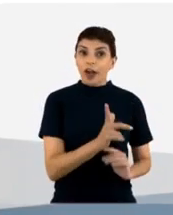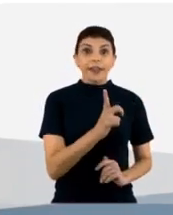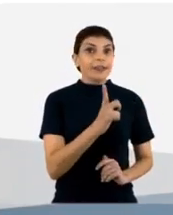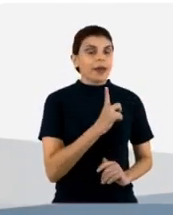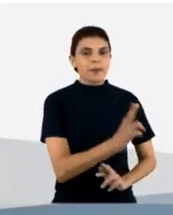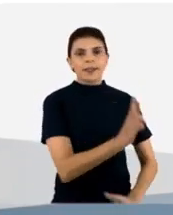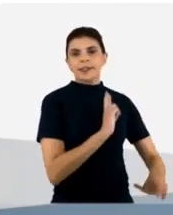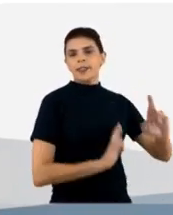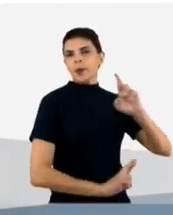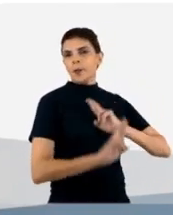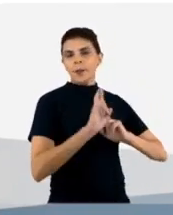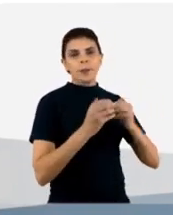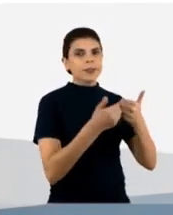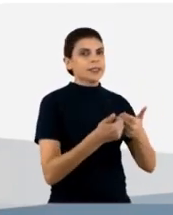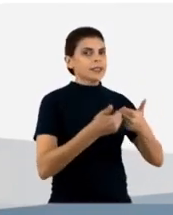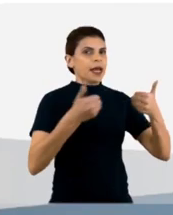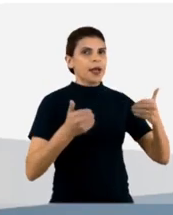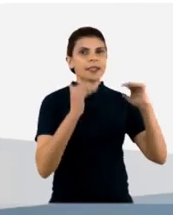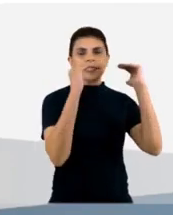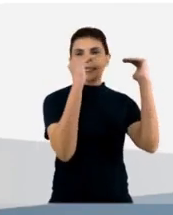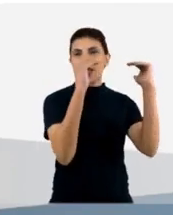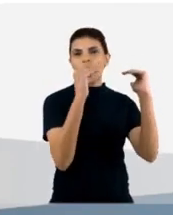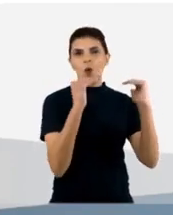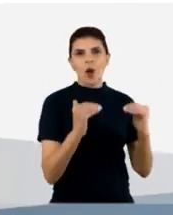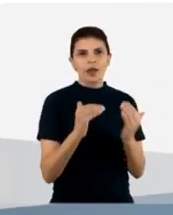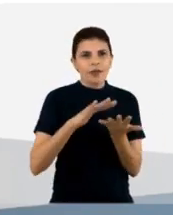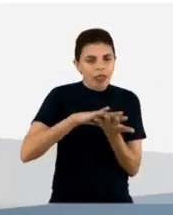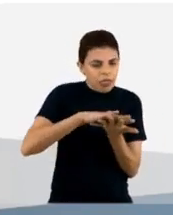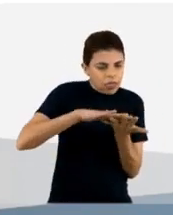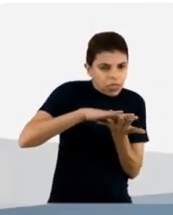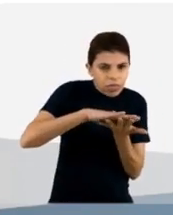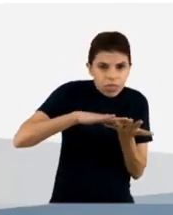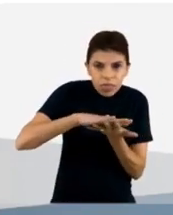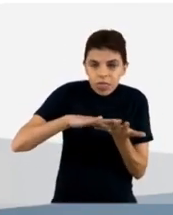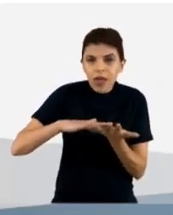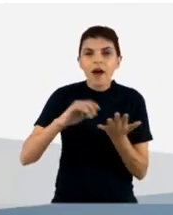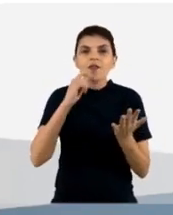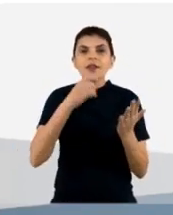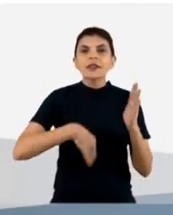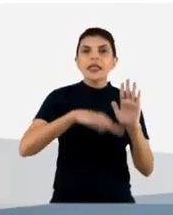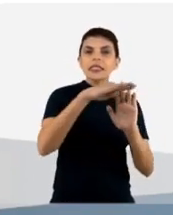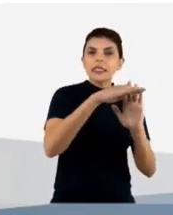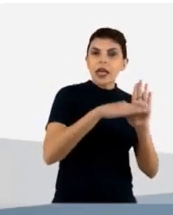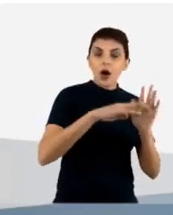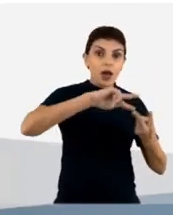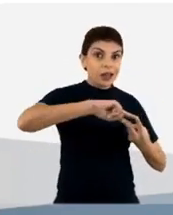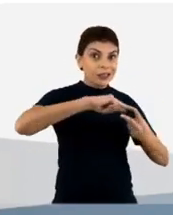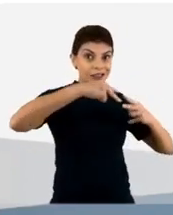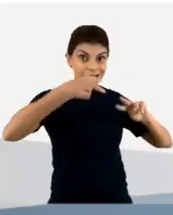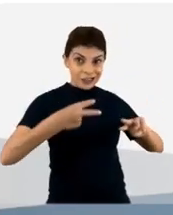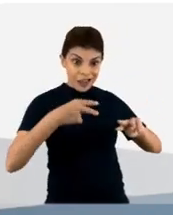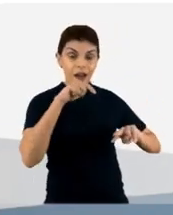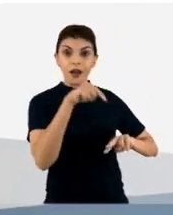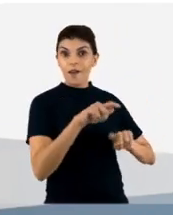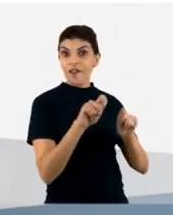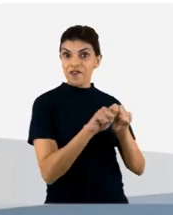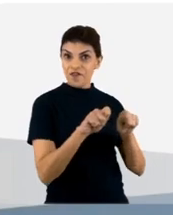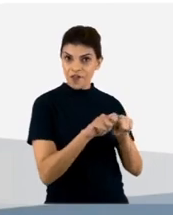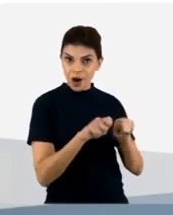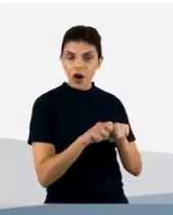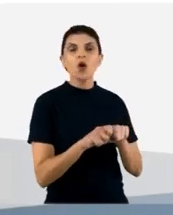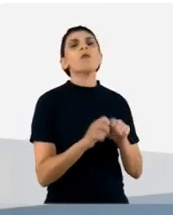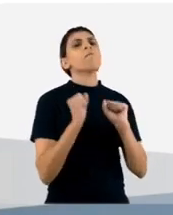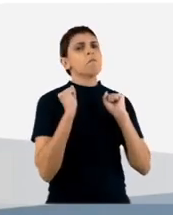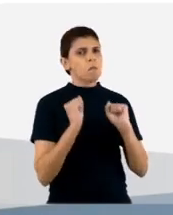temos que sequenciar esses fagos nós temos que realizar um sequenciamento genético desses fagos